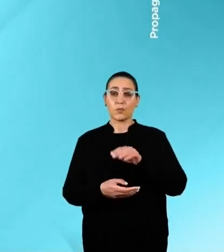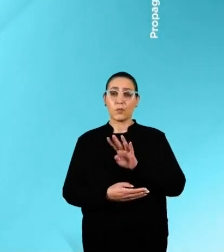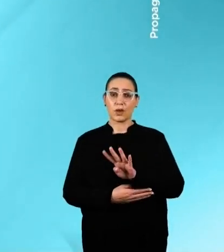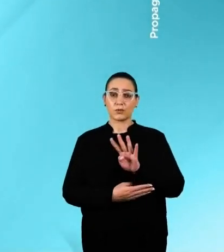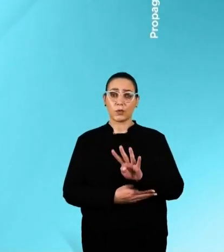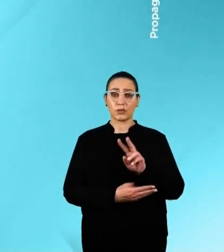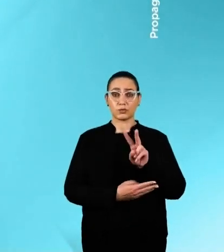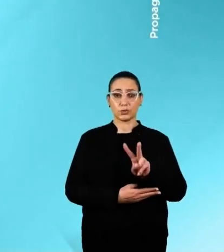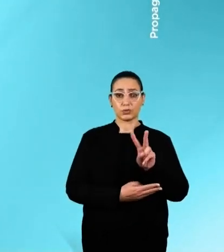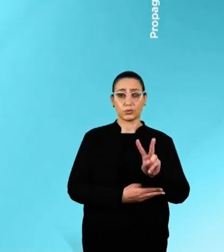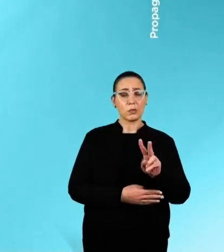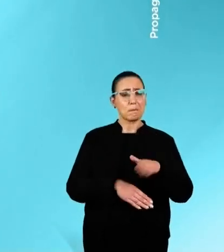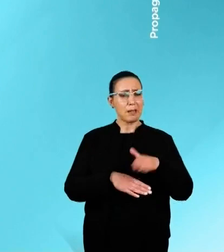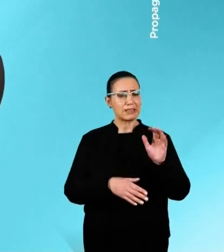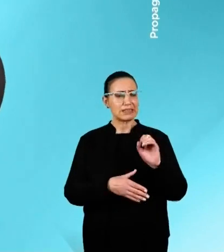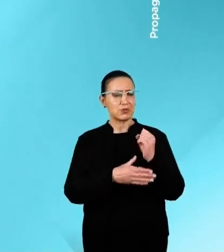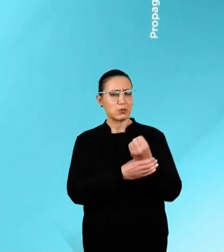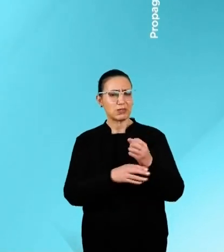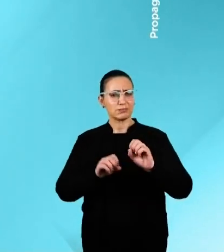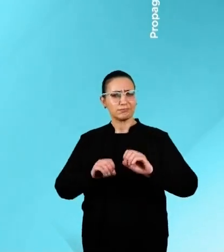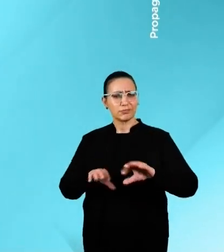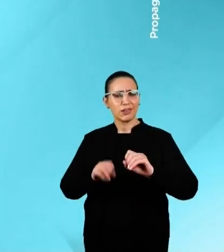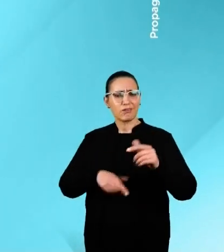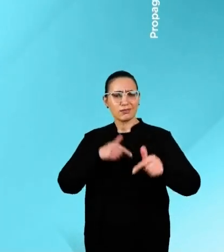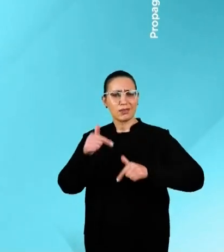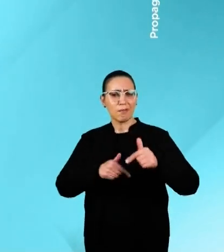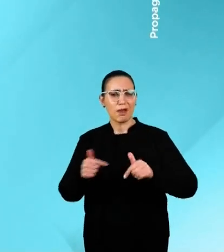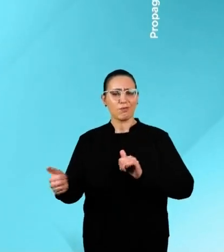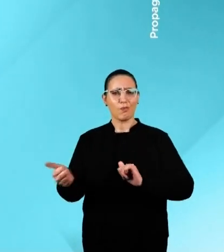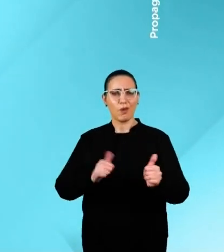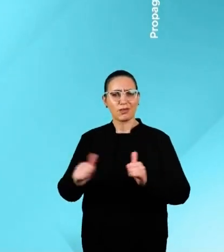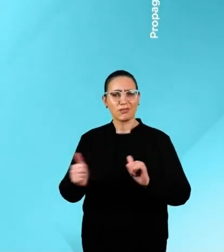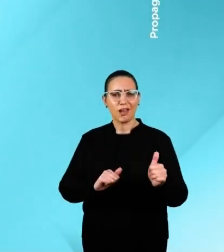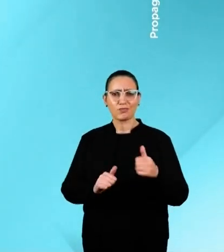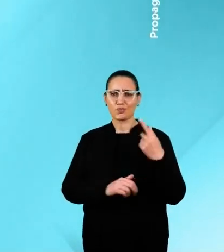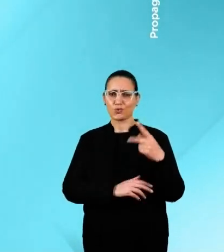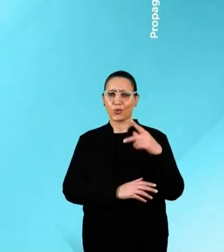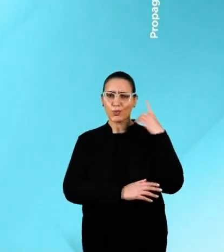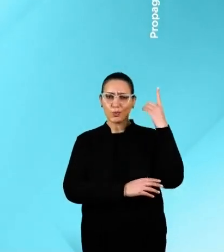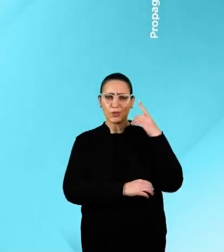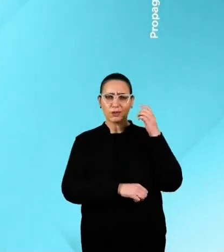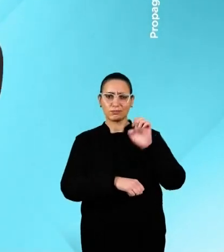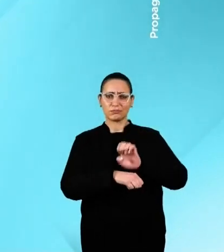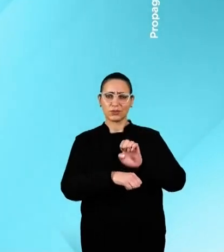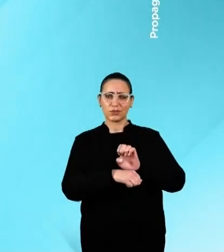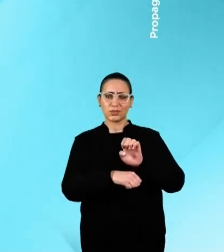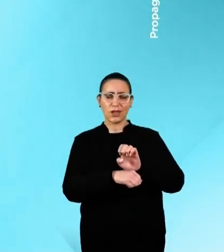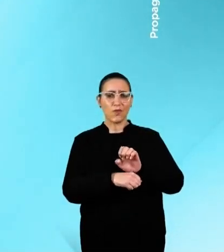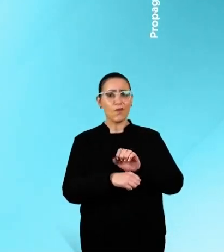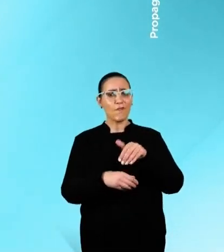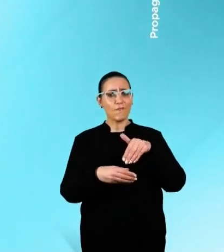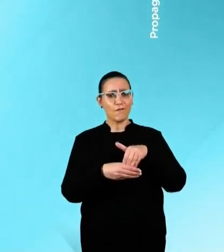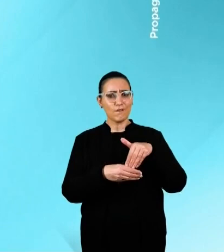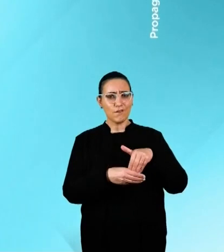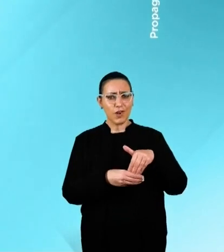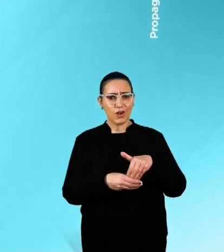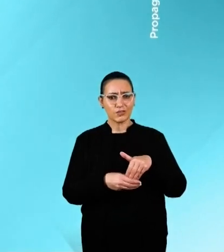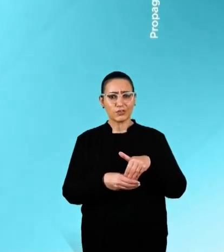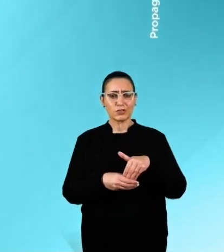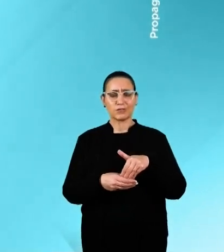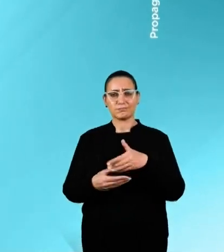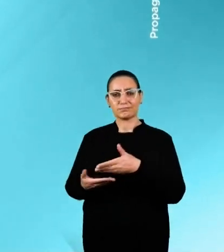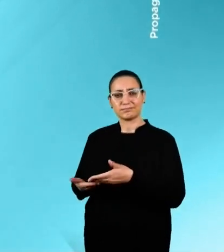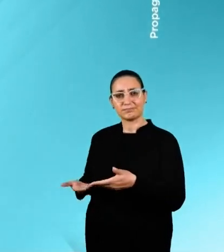Vote 44222. Por mais segurança, educação, emprego e renda de qualidade. O teu deputado estadual é o inspetor Celso Moraes. Policial